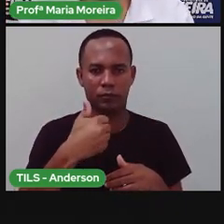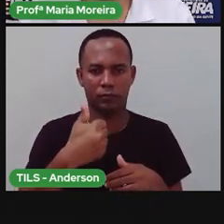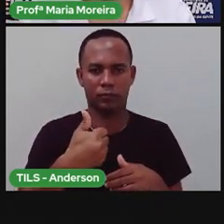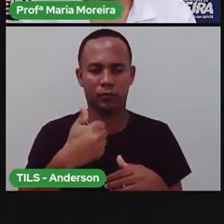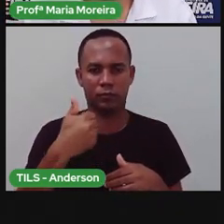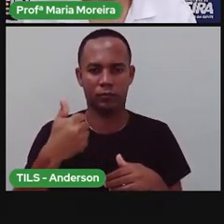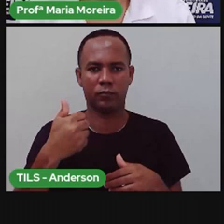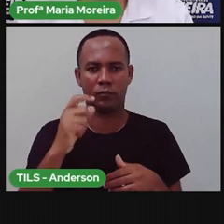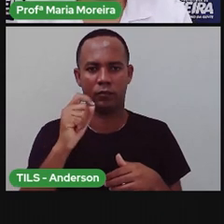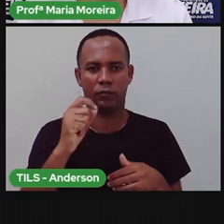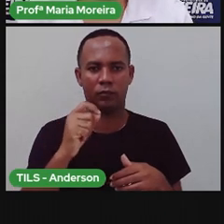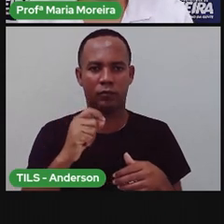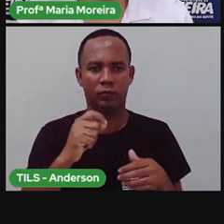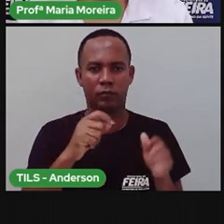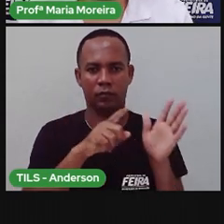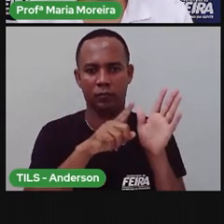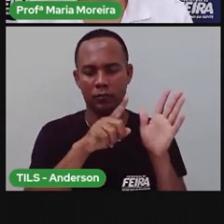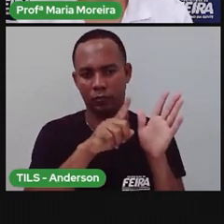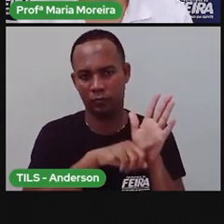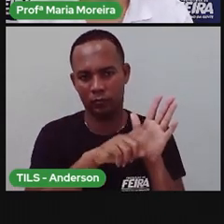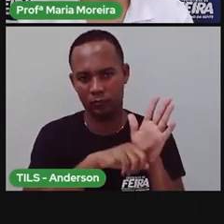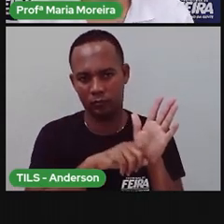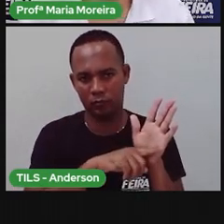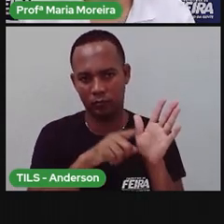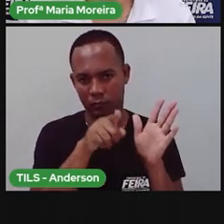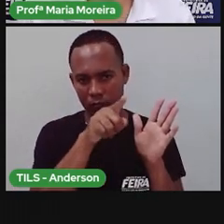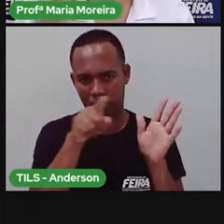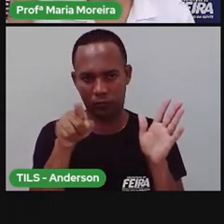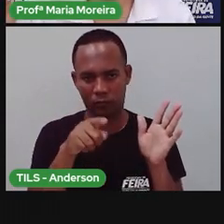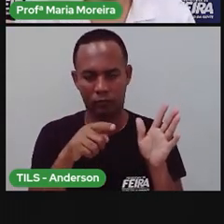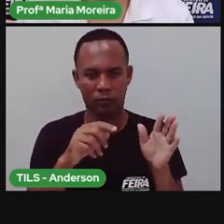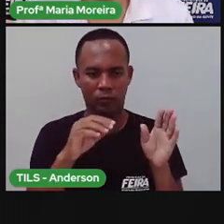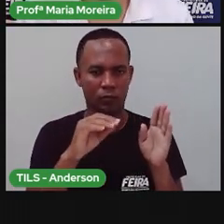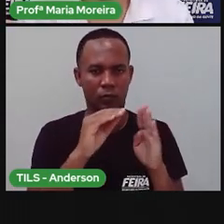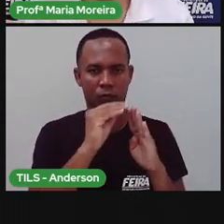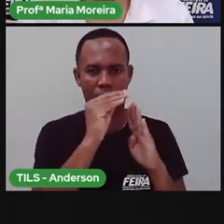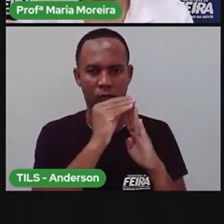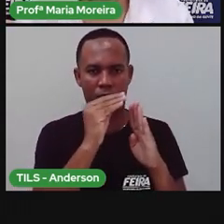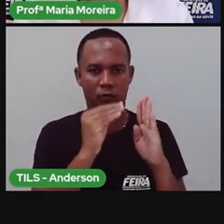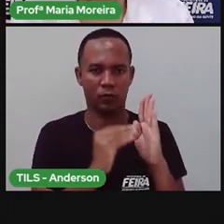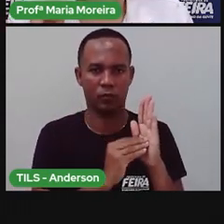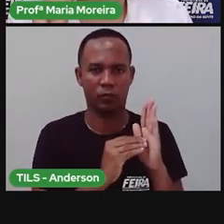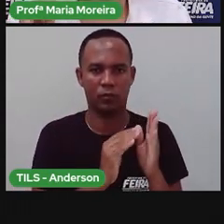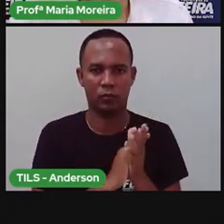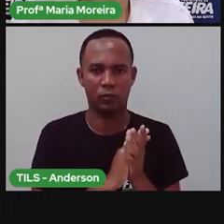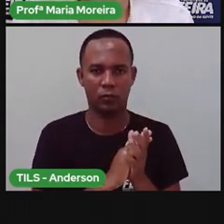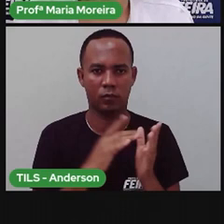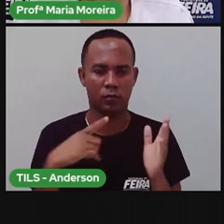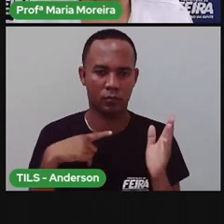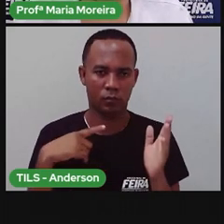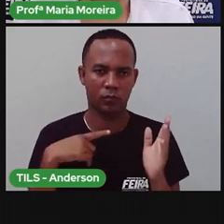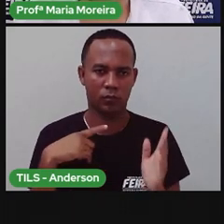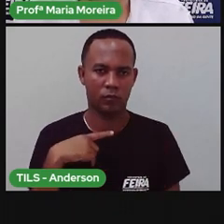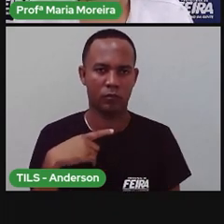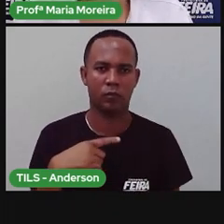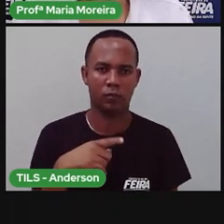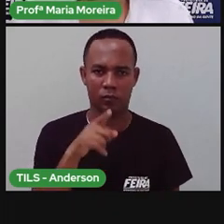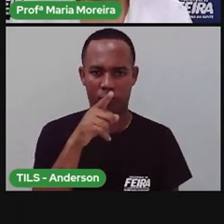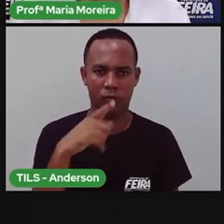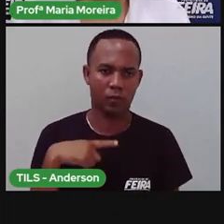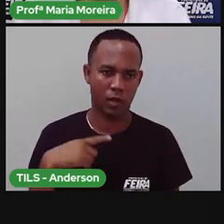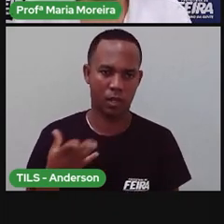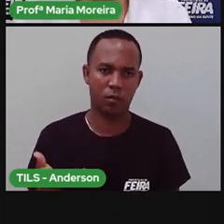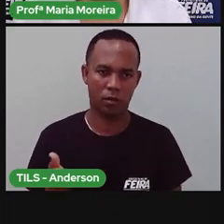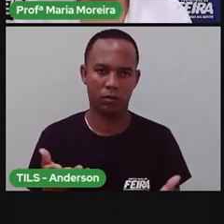ano que eu nasci. Se eu nasci em dois mil e dez, aí eu vou fazer o quê? Montei a continha aí, não montei? Tá aí em vermelho o ano que a gente tá,